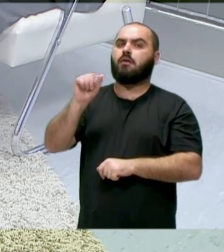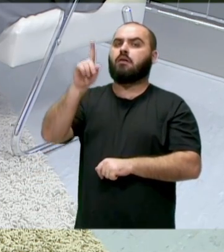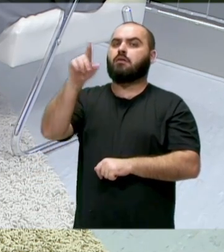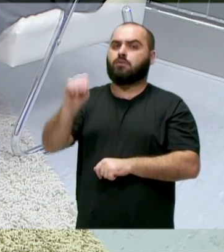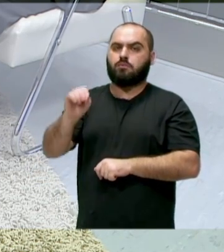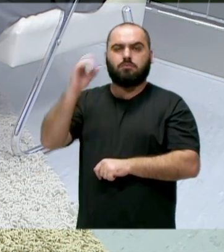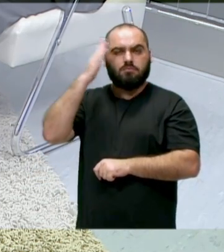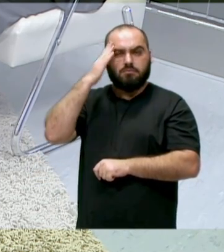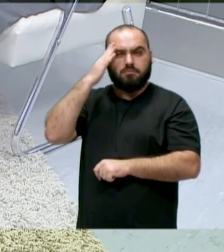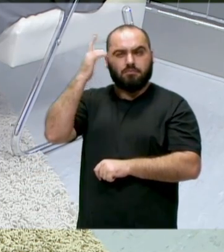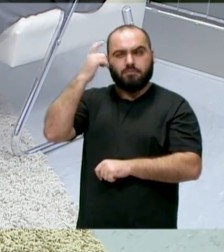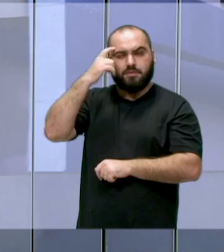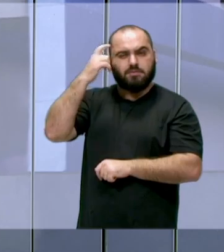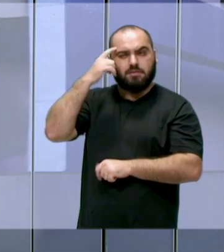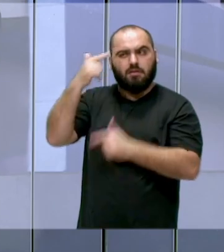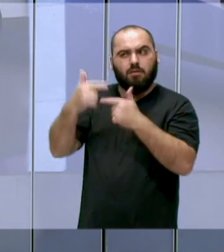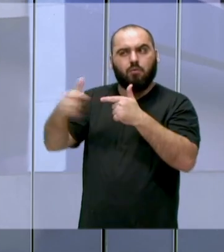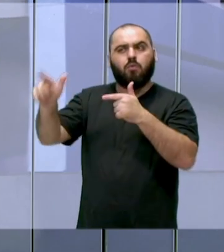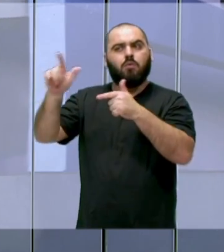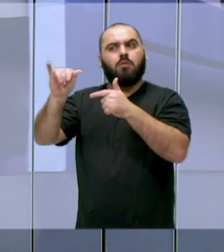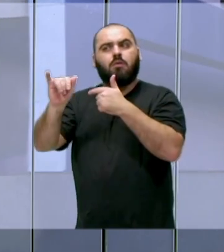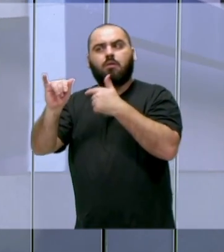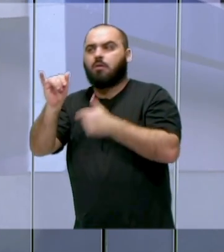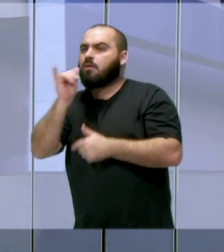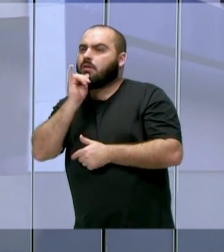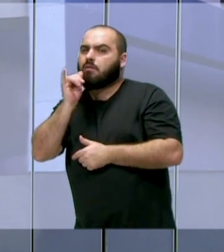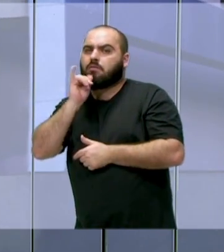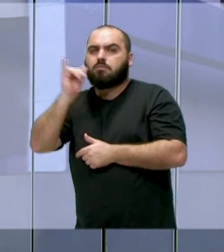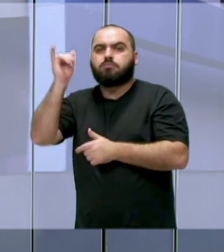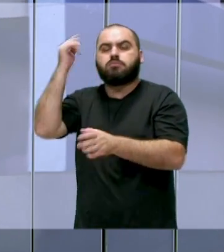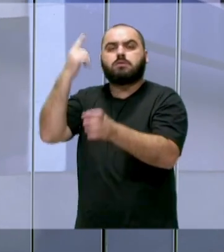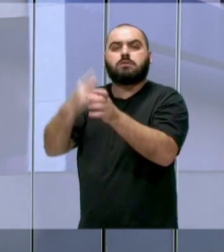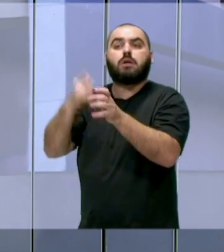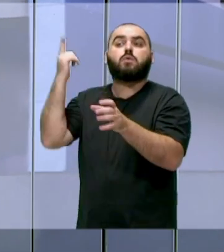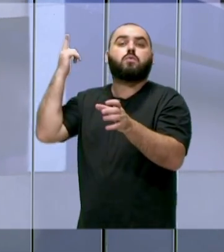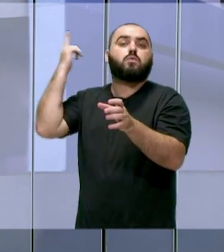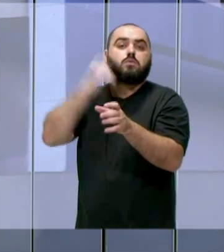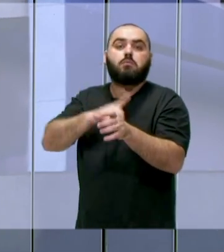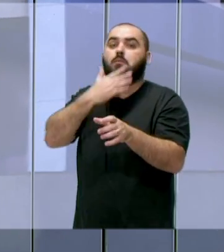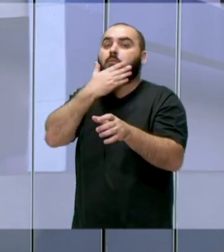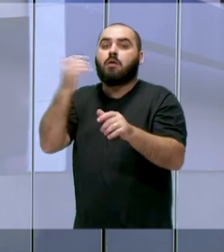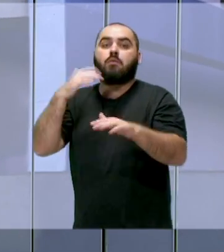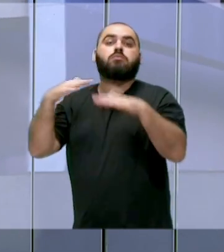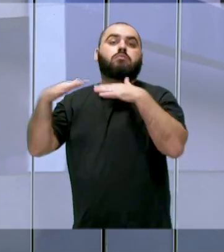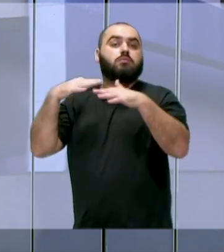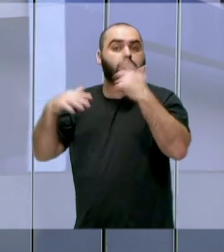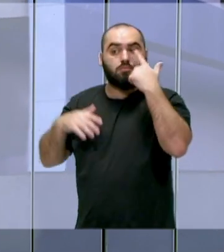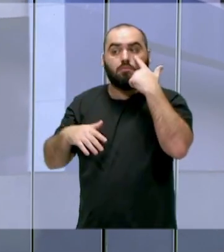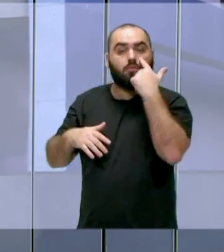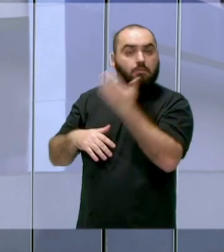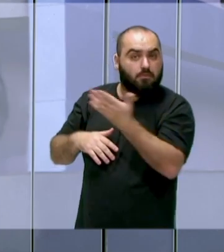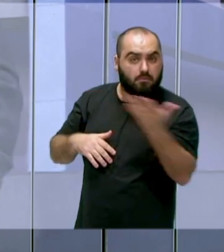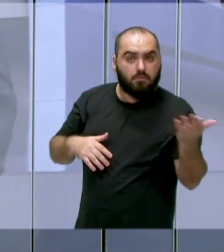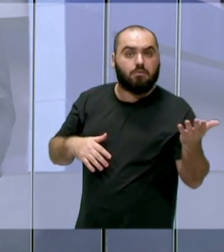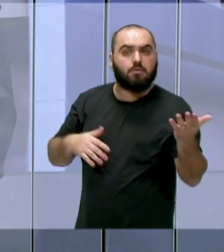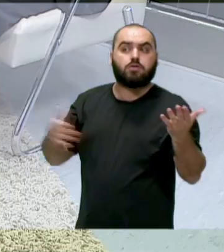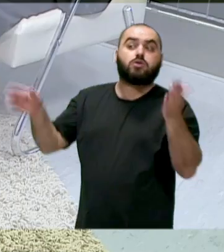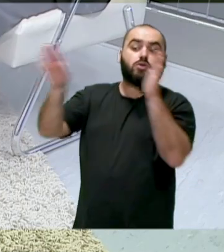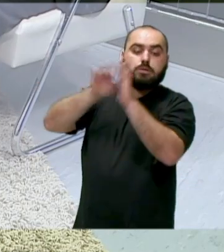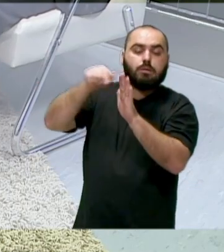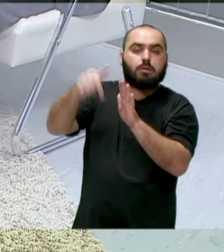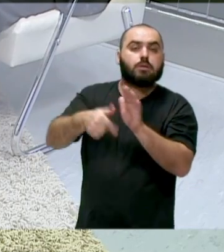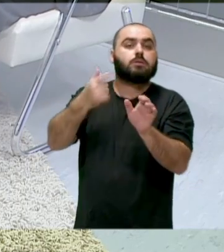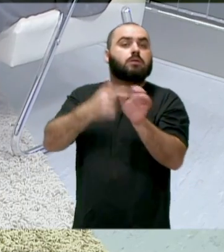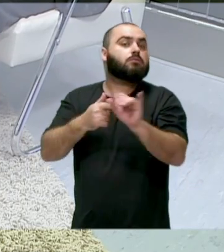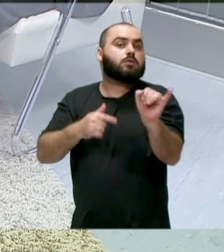fora da caixa. Ver outros exemplos de cidades que conseguiram melhorar a mobilidade urbana. E trazer aqui para a nossa cidade.